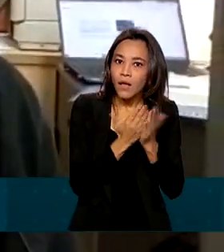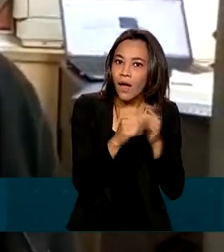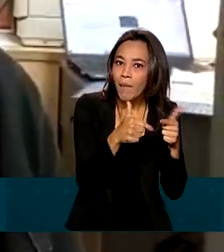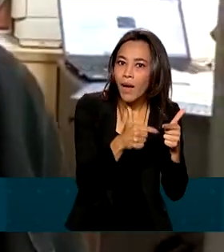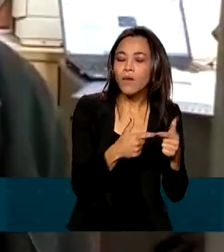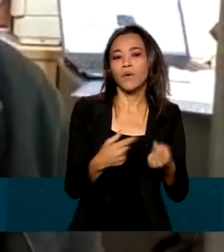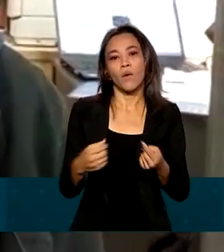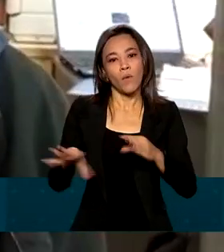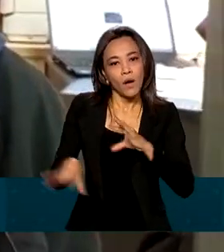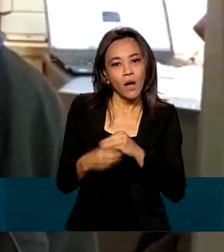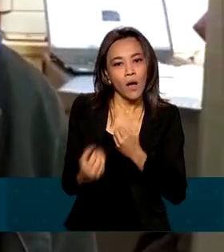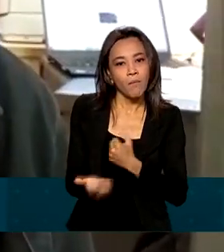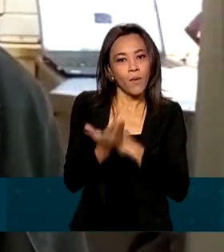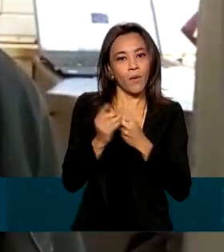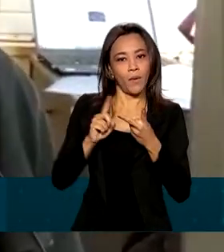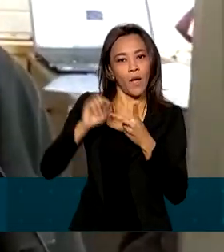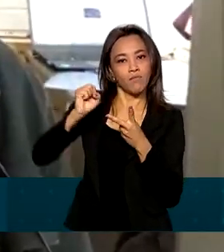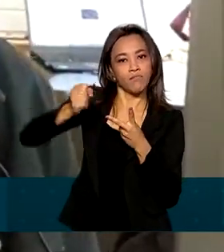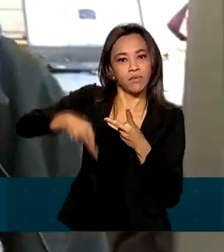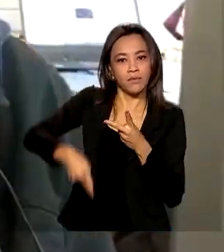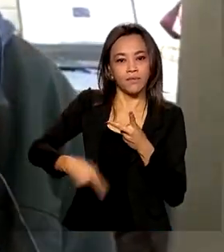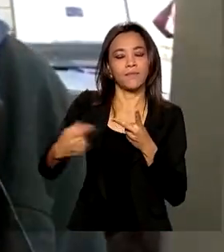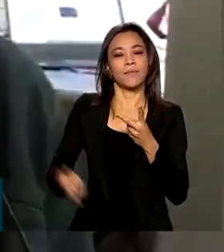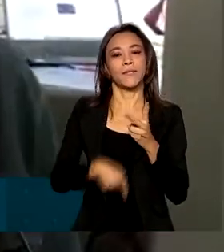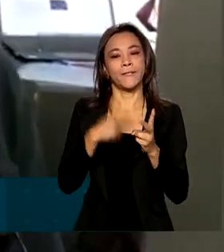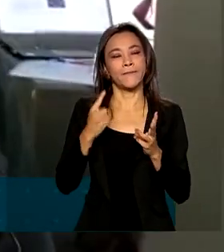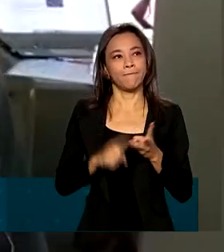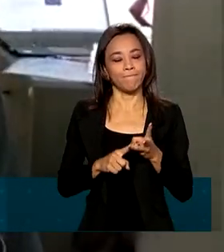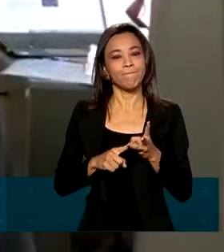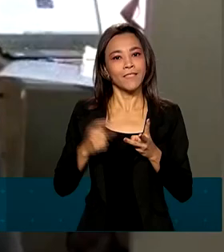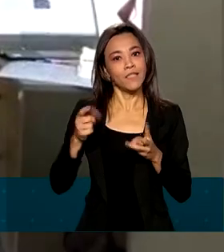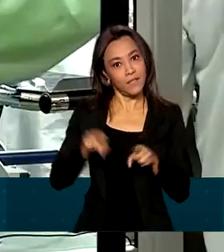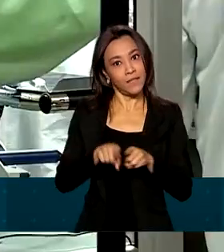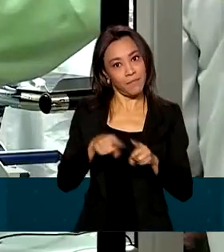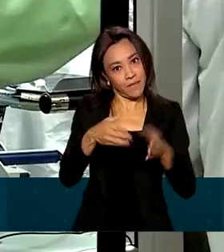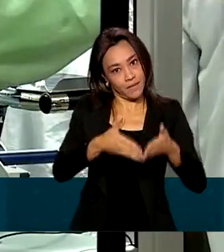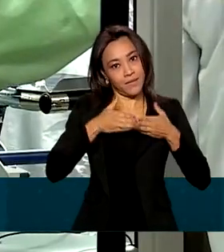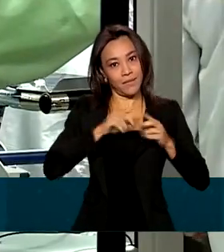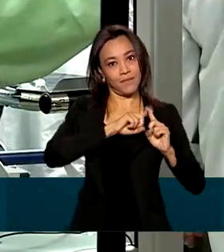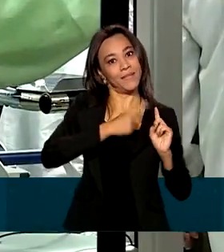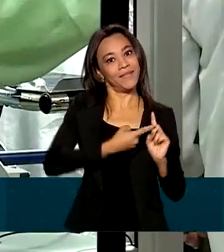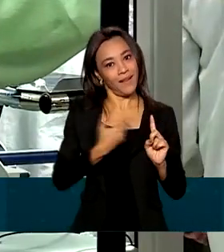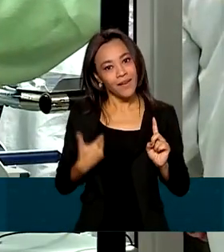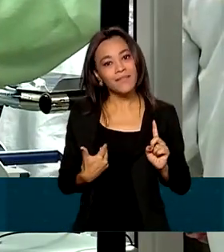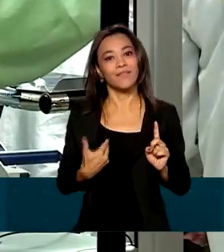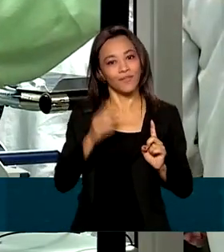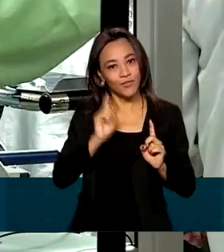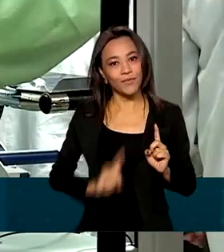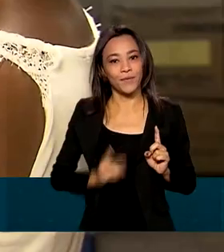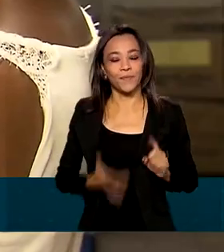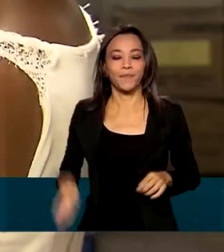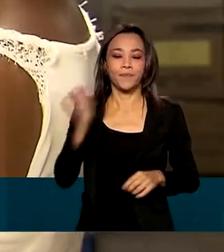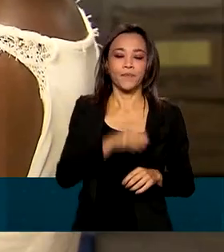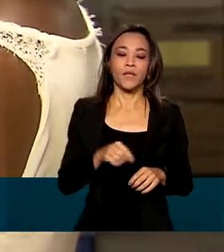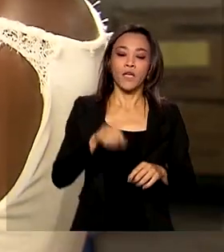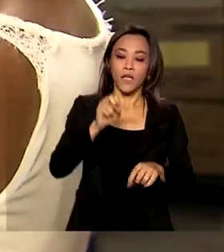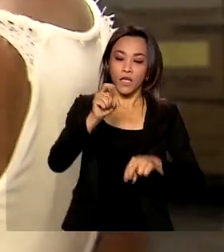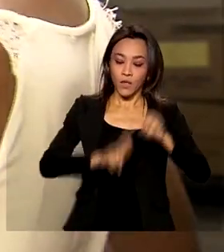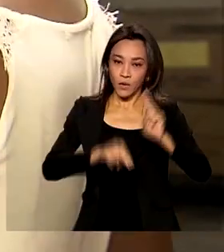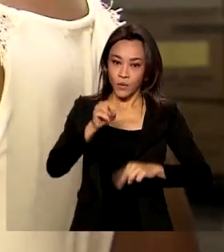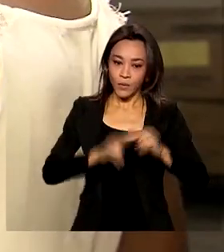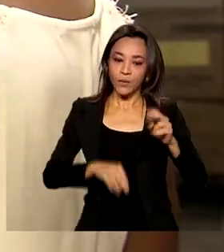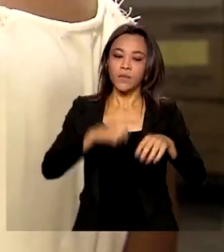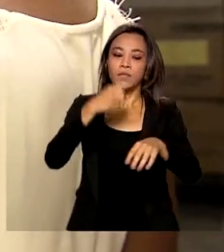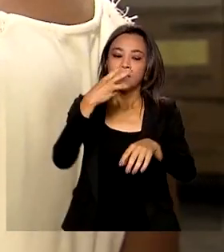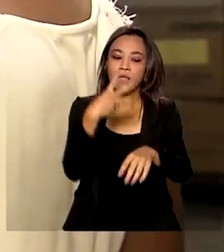auxílio, a aposentadoria e licença maternidade. Em junho foram criados 309